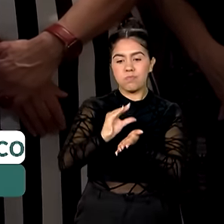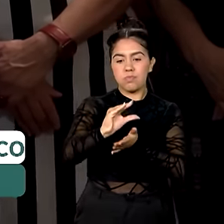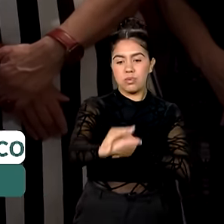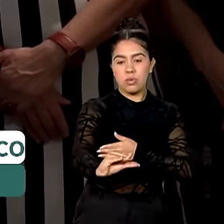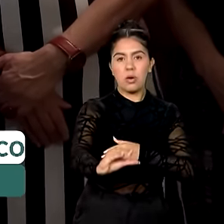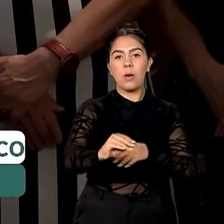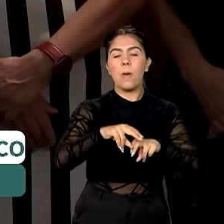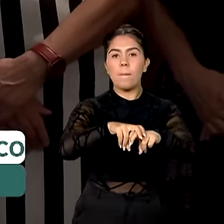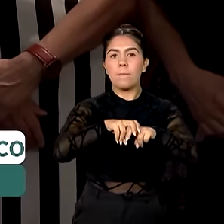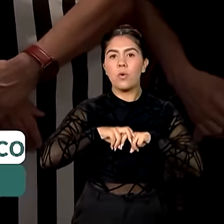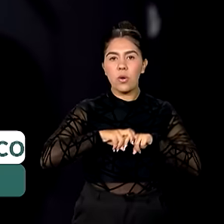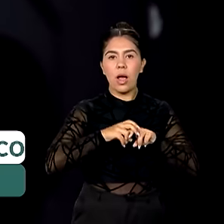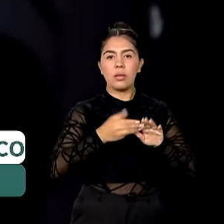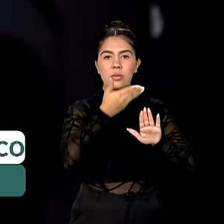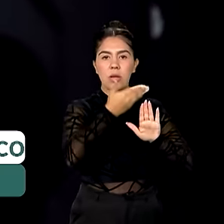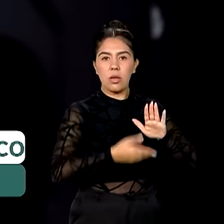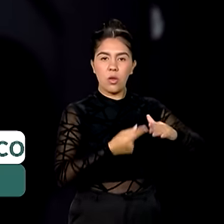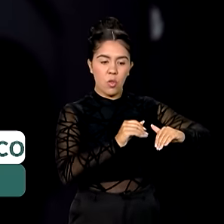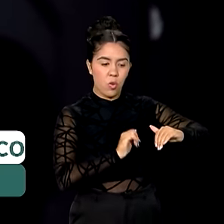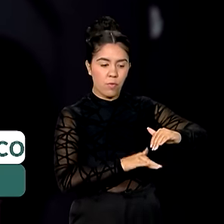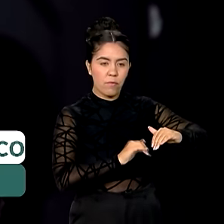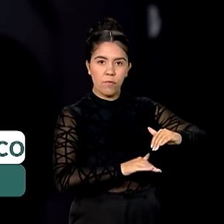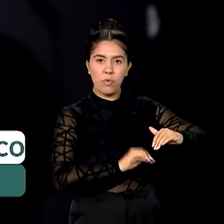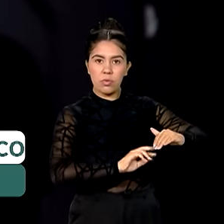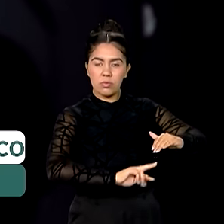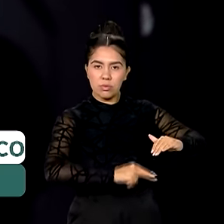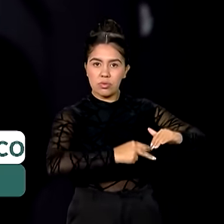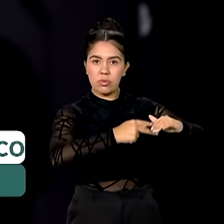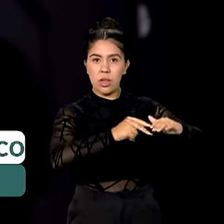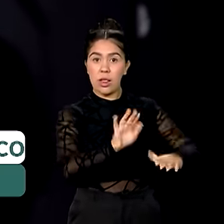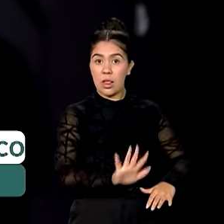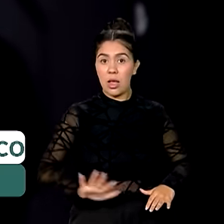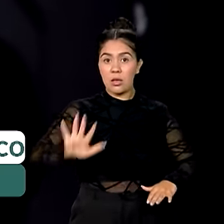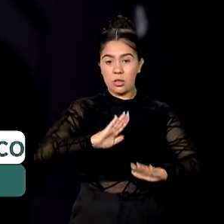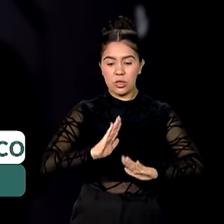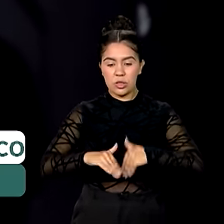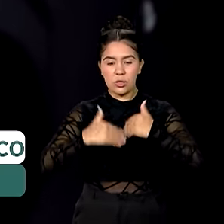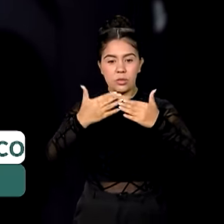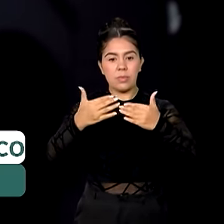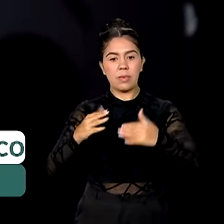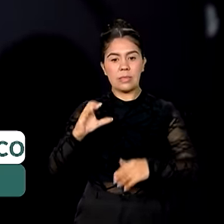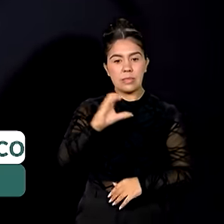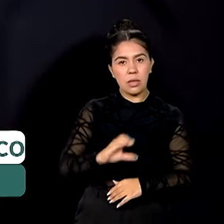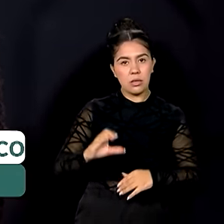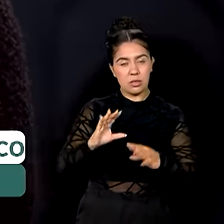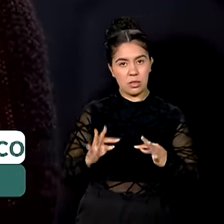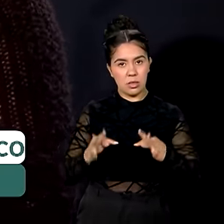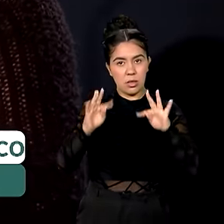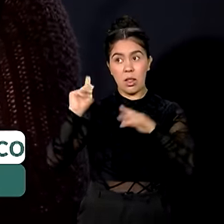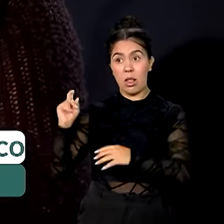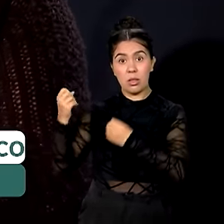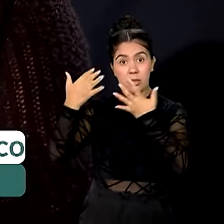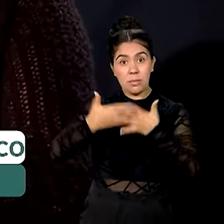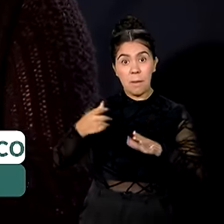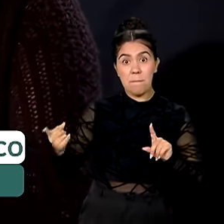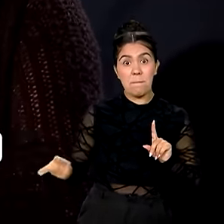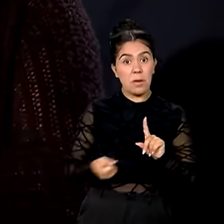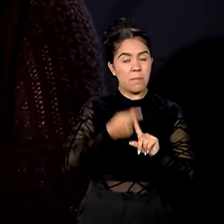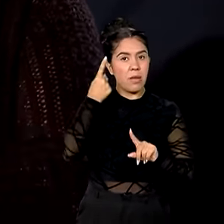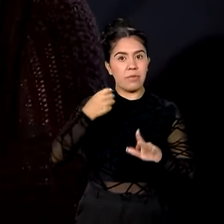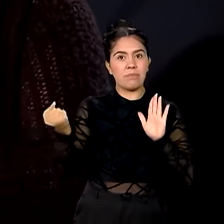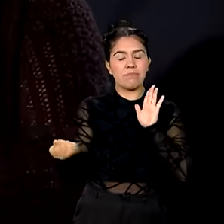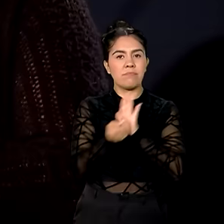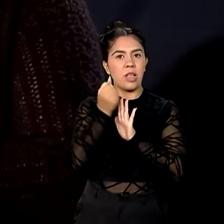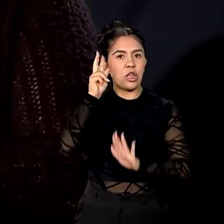por meio do Fundo Nacional de Desenvolvimento Científico e Tecnológico. É a primeira vez que nós estamos no Brasil que